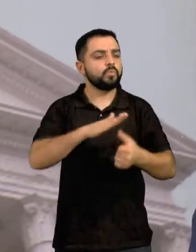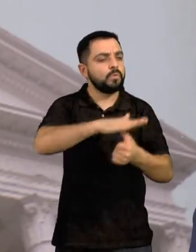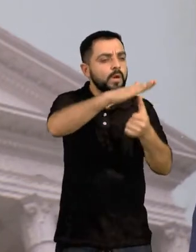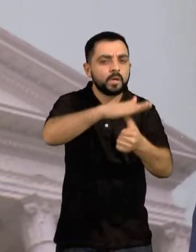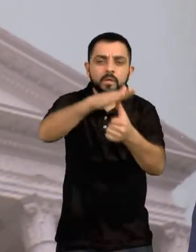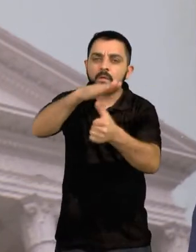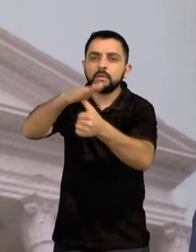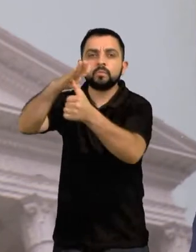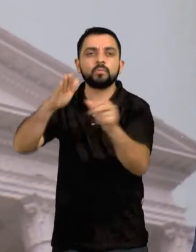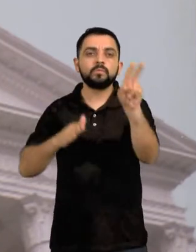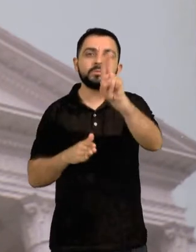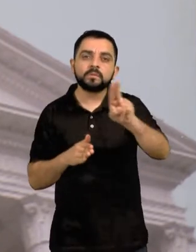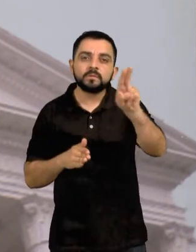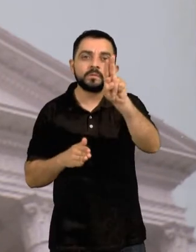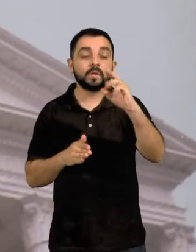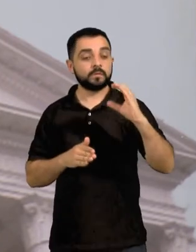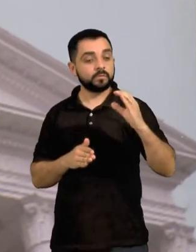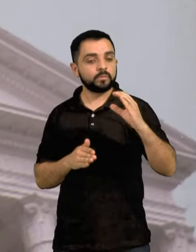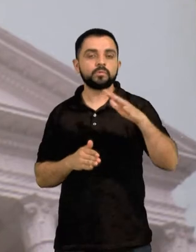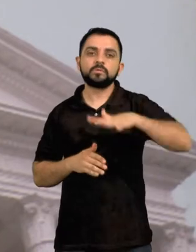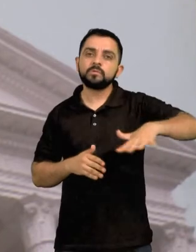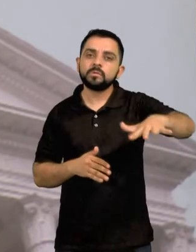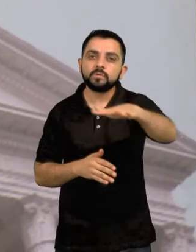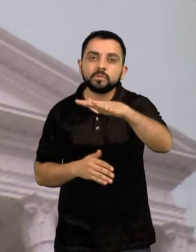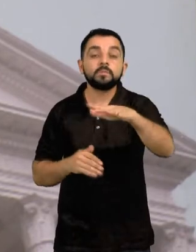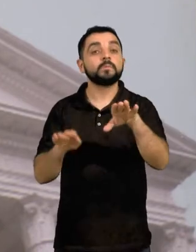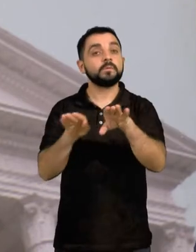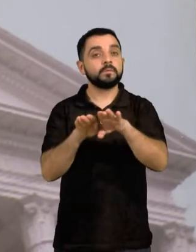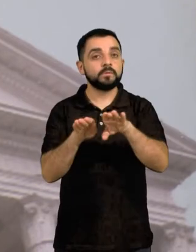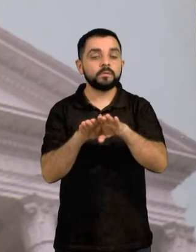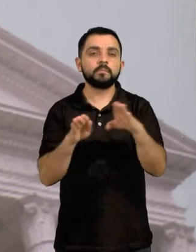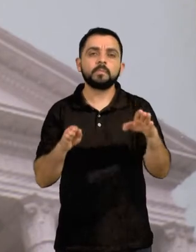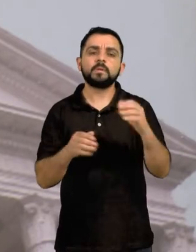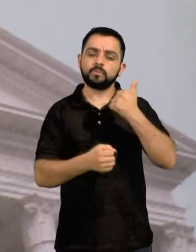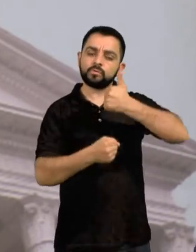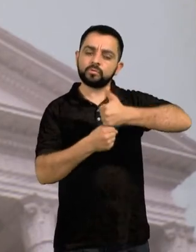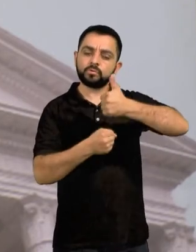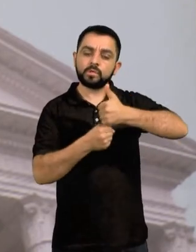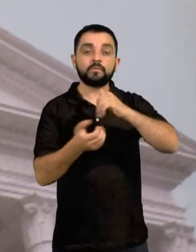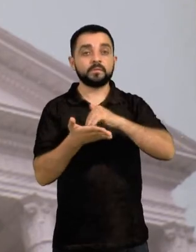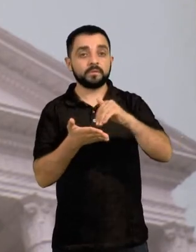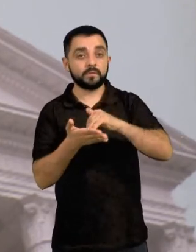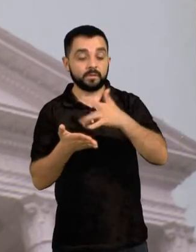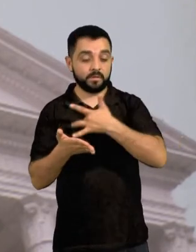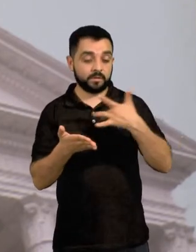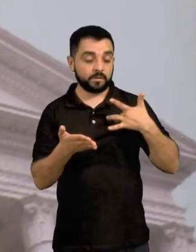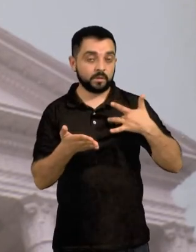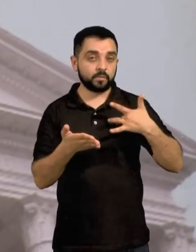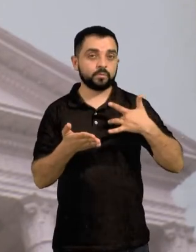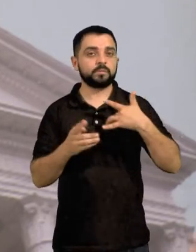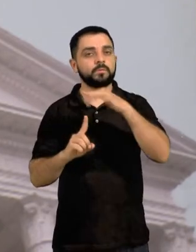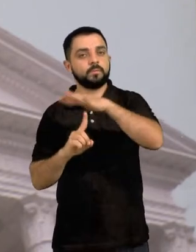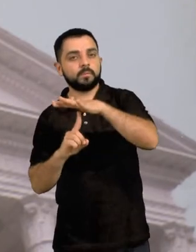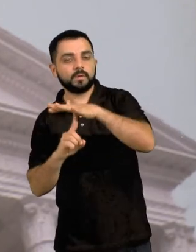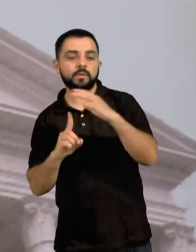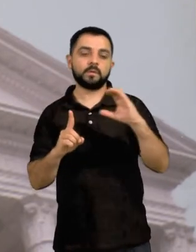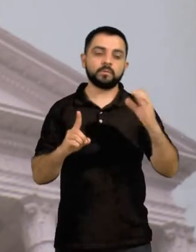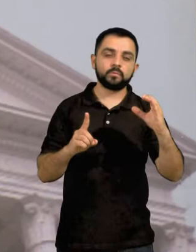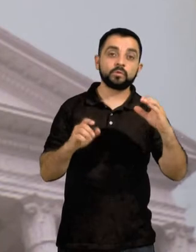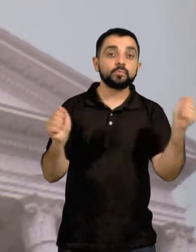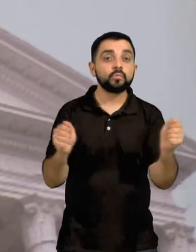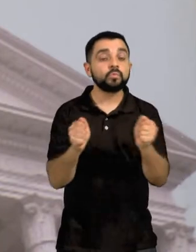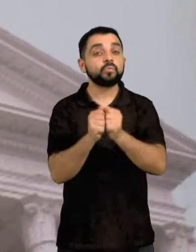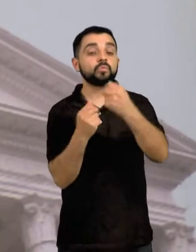universidades e centros universitários de Curitiba e também com representantes da Secretaria Municipal e Estadual de Saúde, nós tomamos a decisão, junto com a